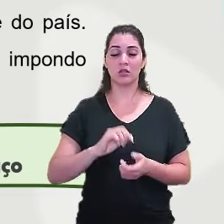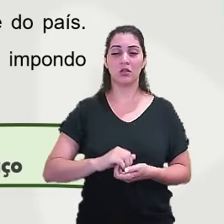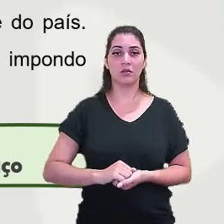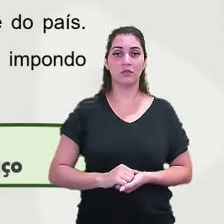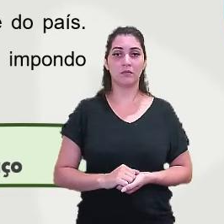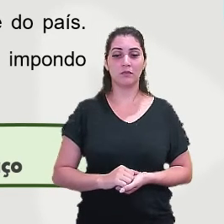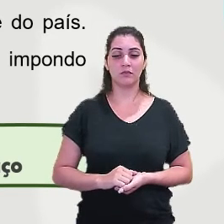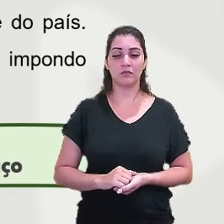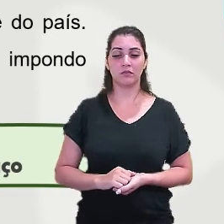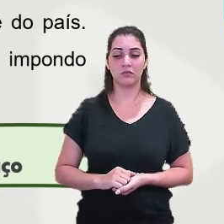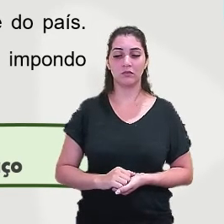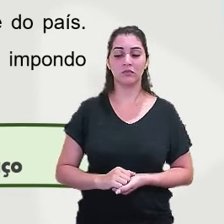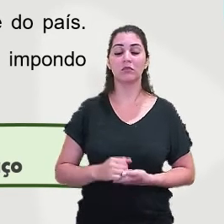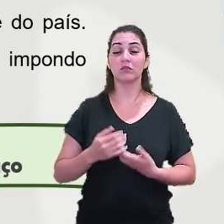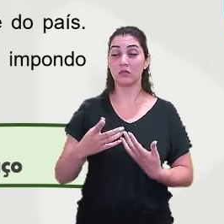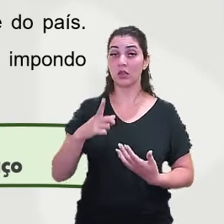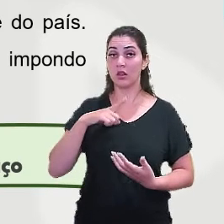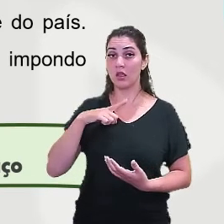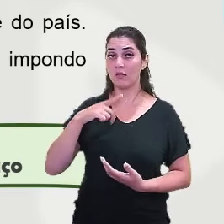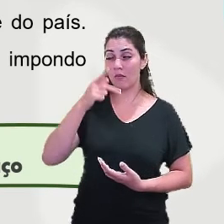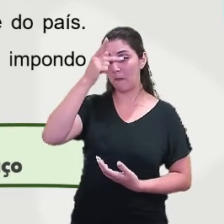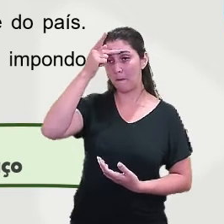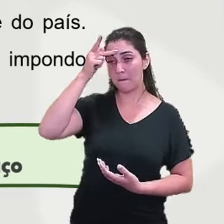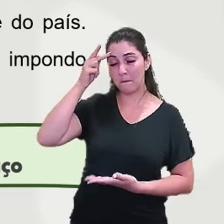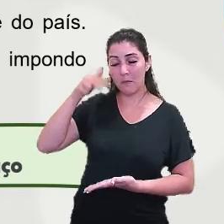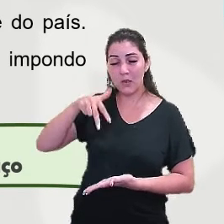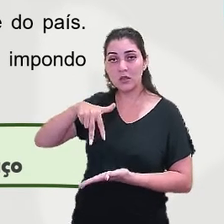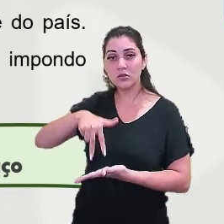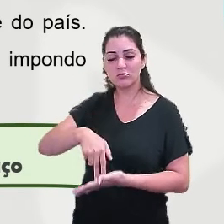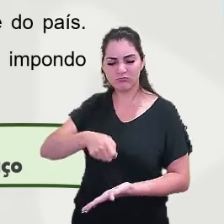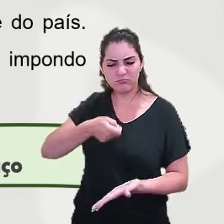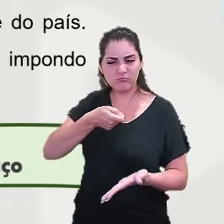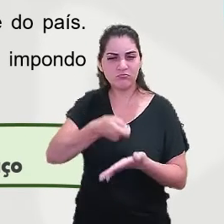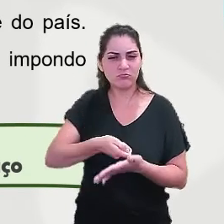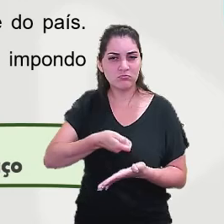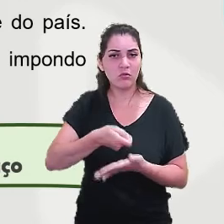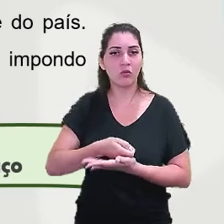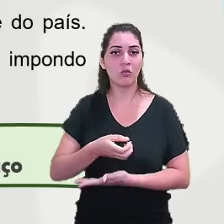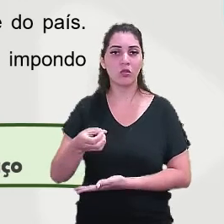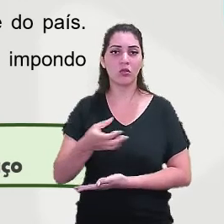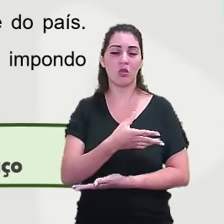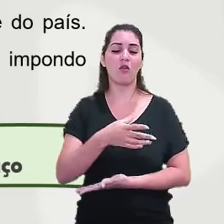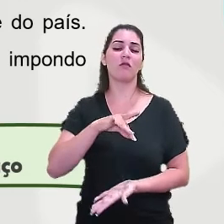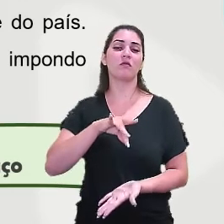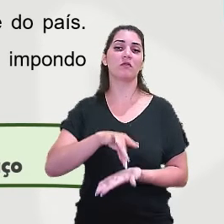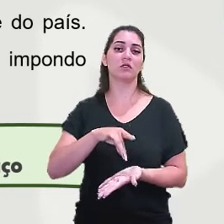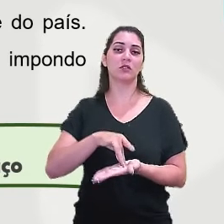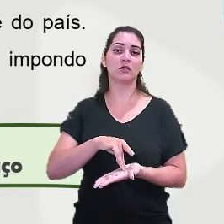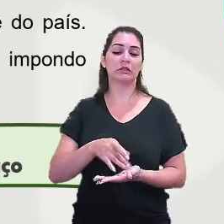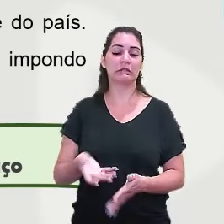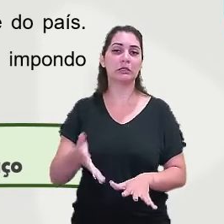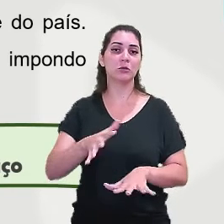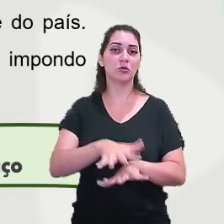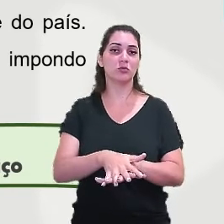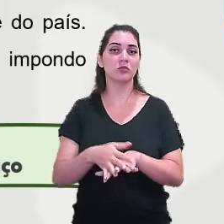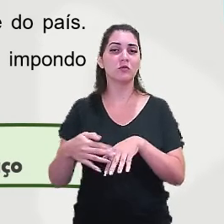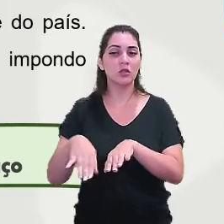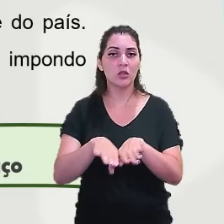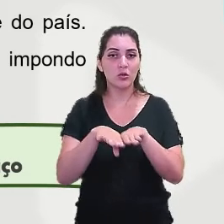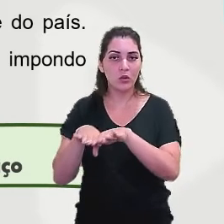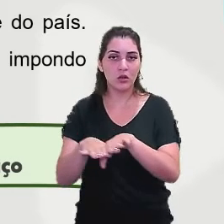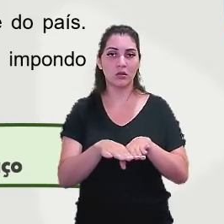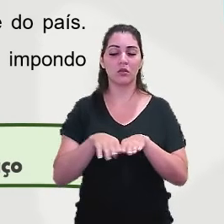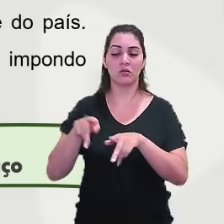empenhados em trazer uma nova realidade, mais inclusiva e igualitária para a